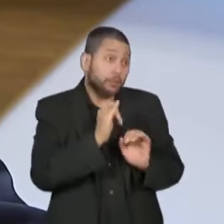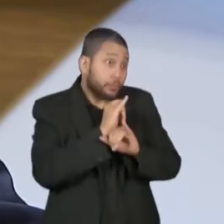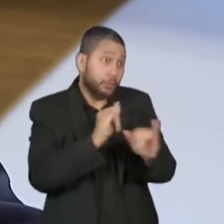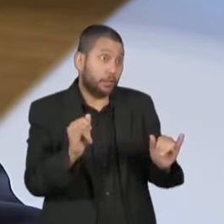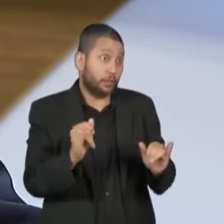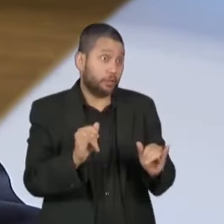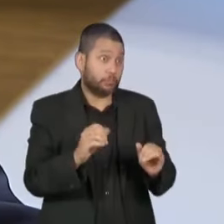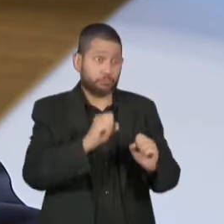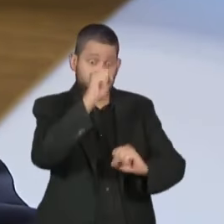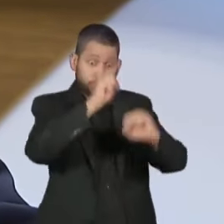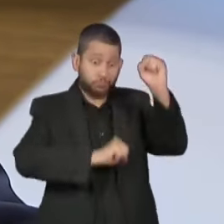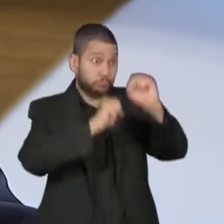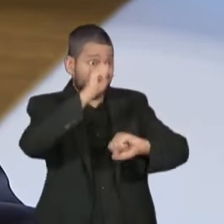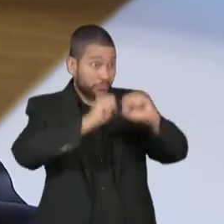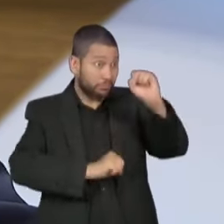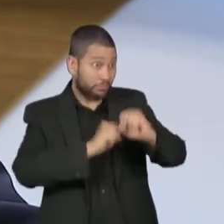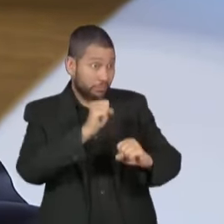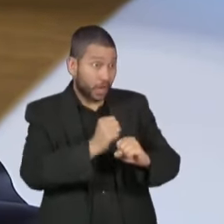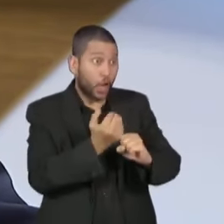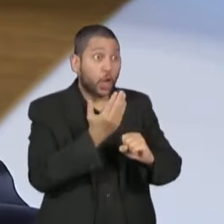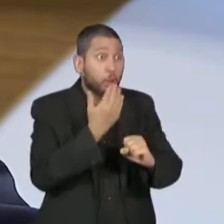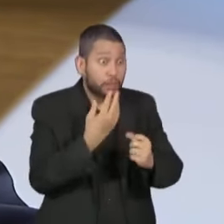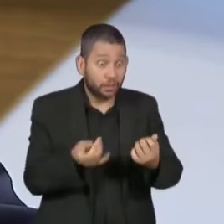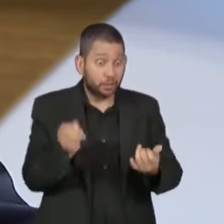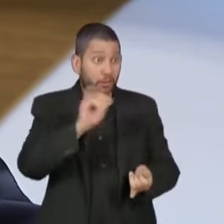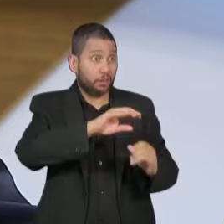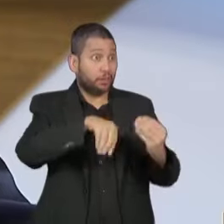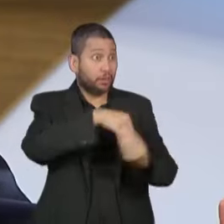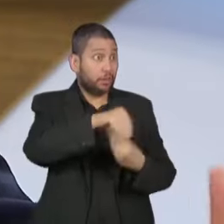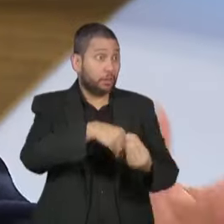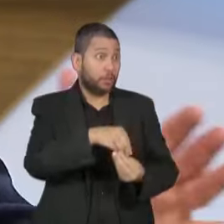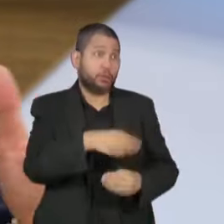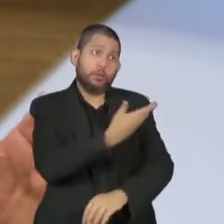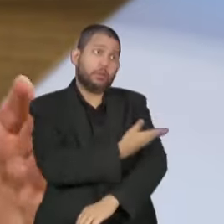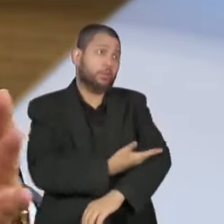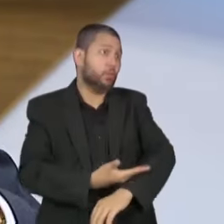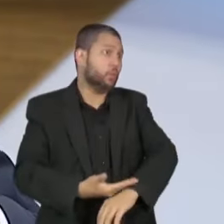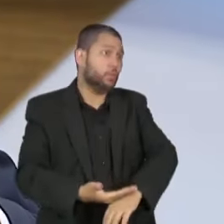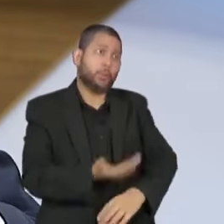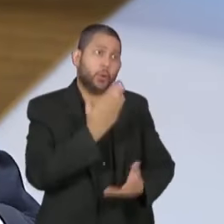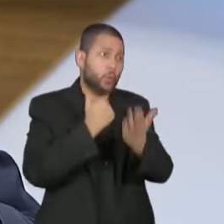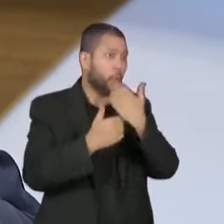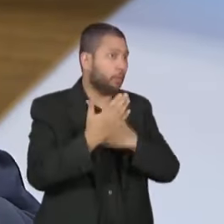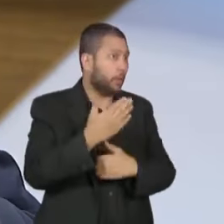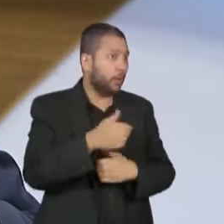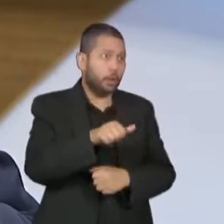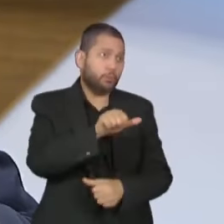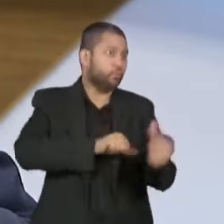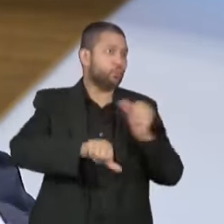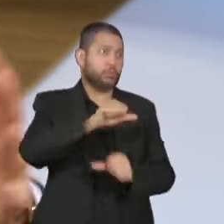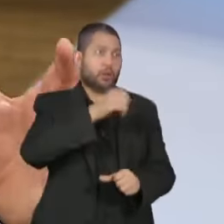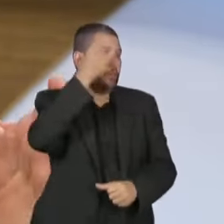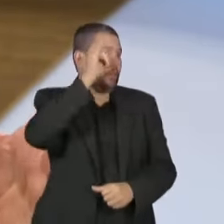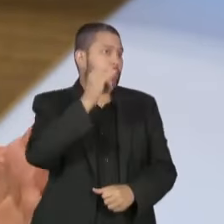ultraprocessado faz parte das nossas dietas. O problema também cabe na